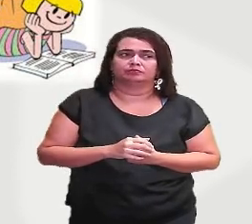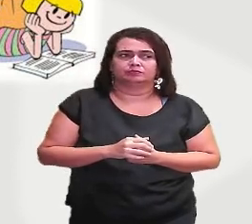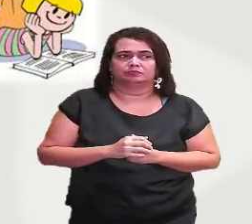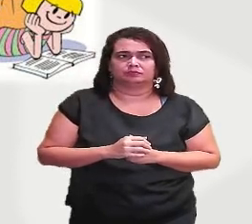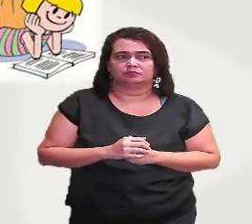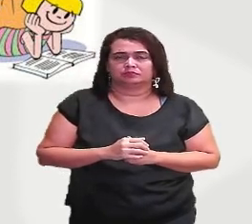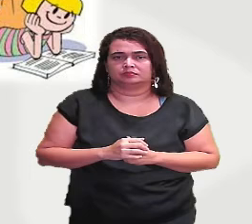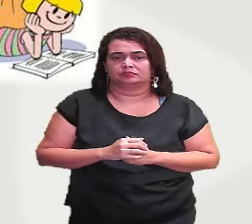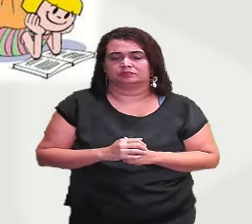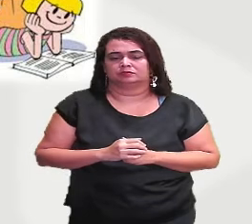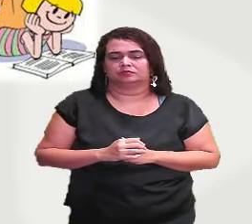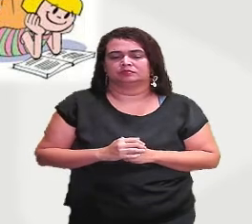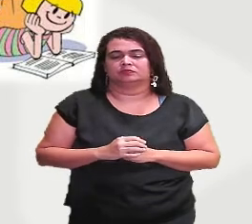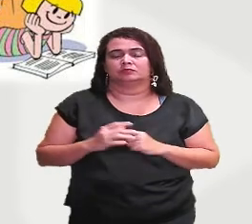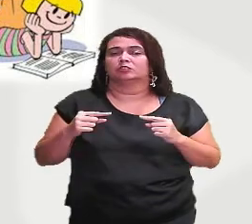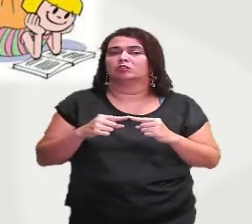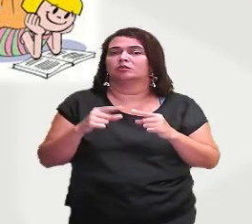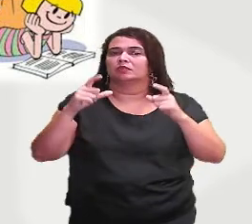aí lugar.